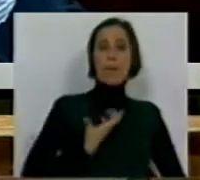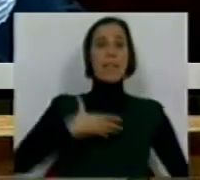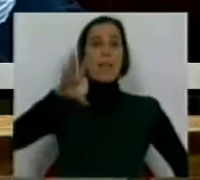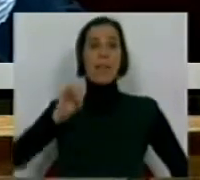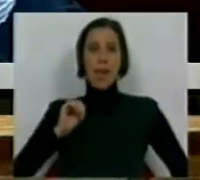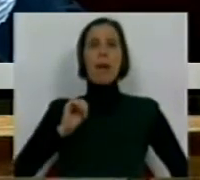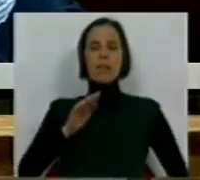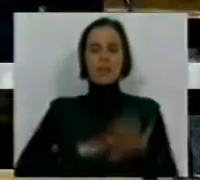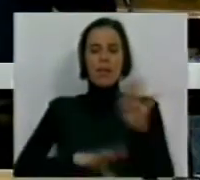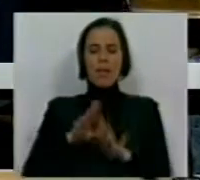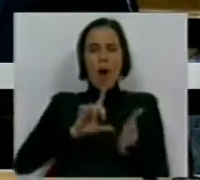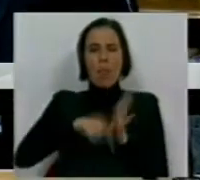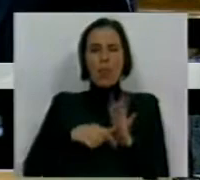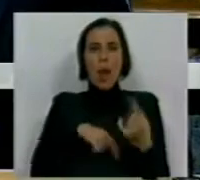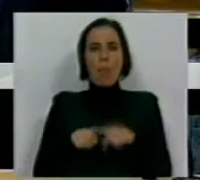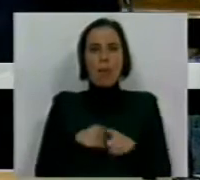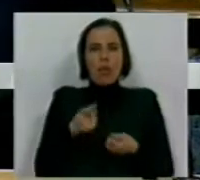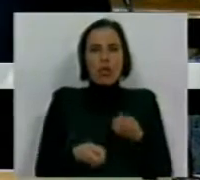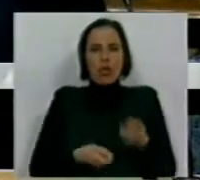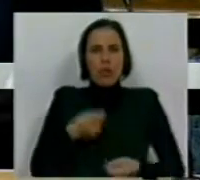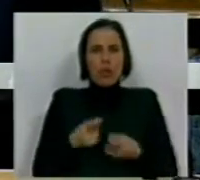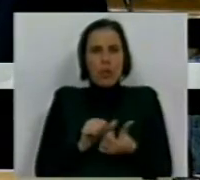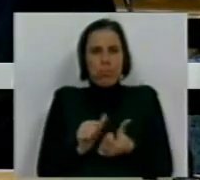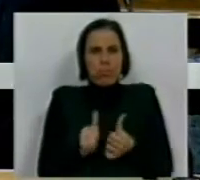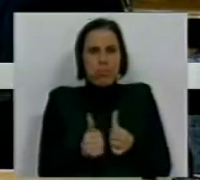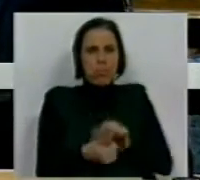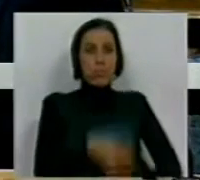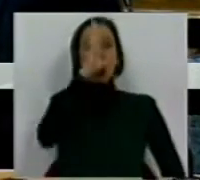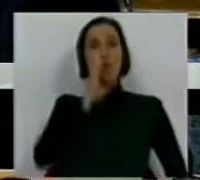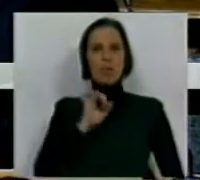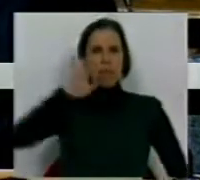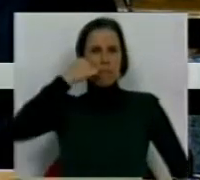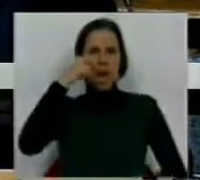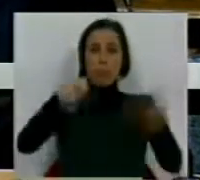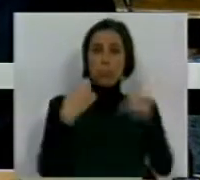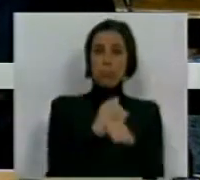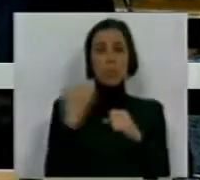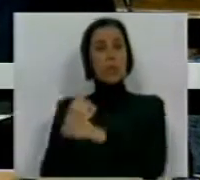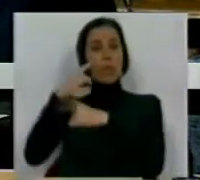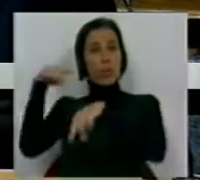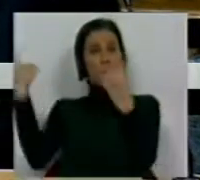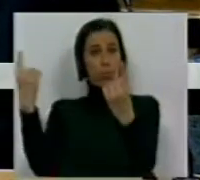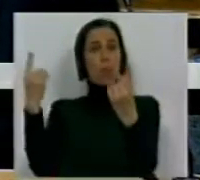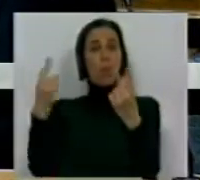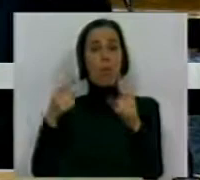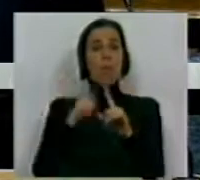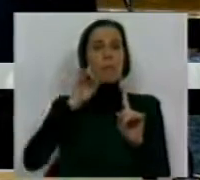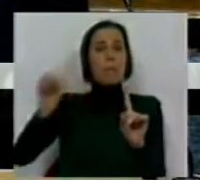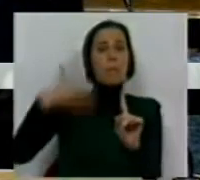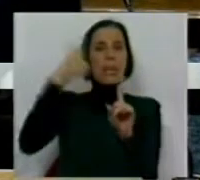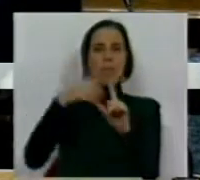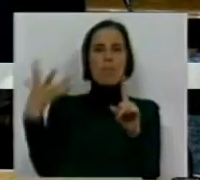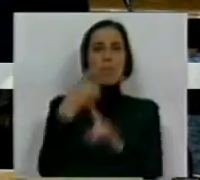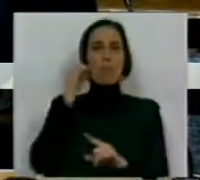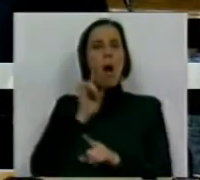CDS vai concretizando o seu projeto político de reconfiguração do Estado, atacando os trabalhadores e os serviços públicos, uma das principais